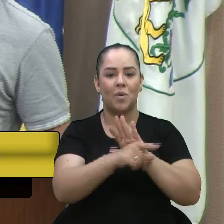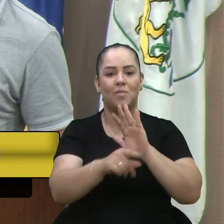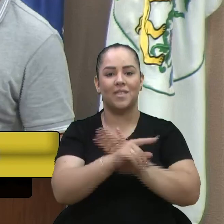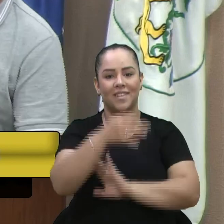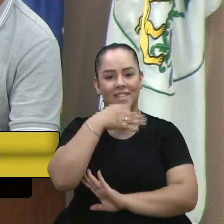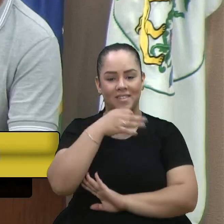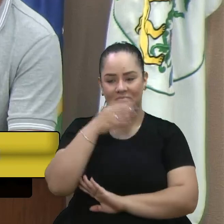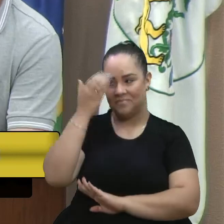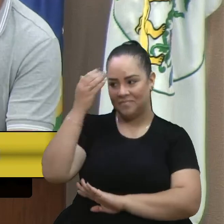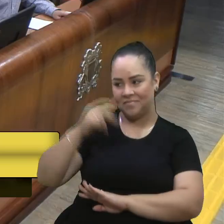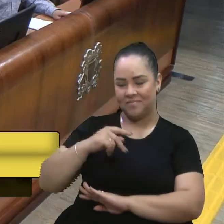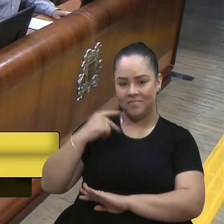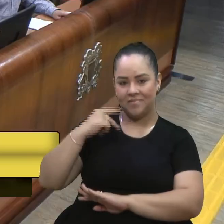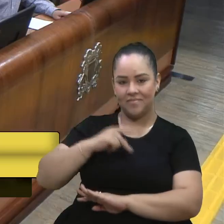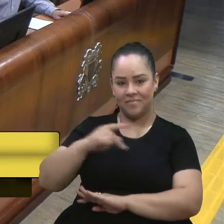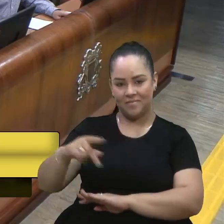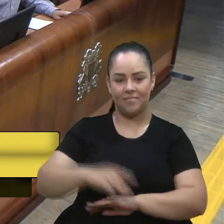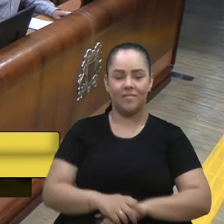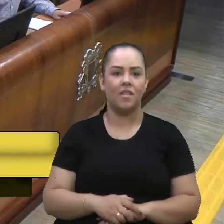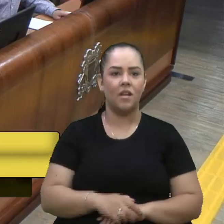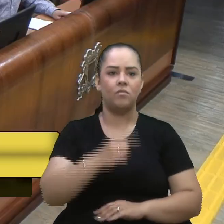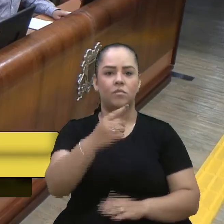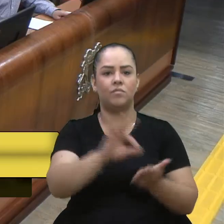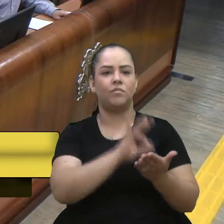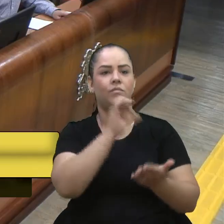próximo inscrito vereadores a placa marrom